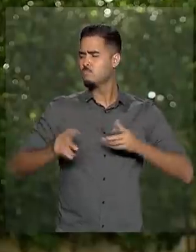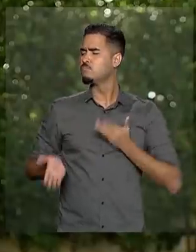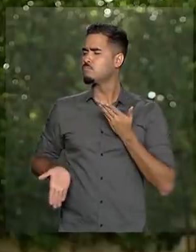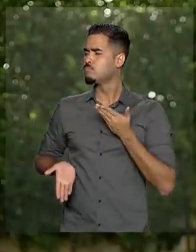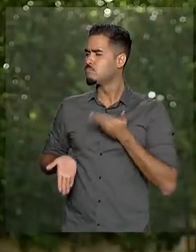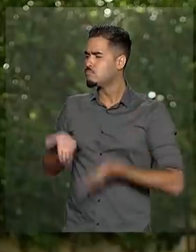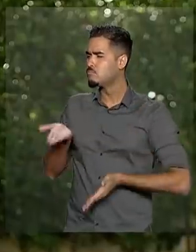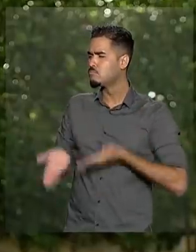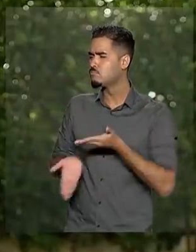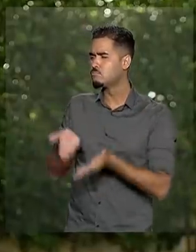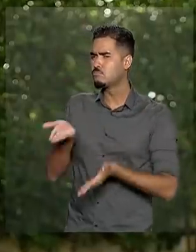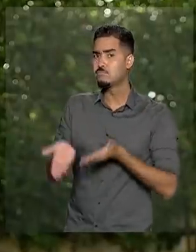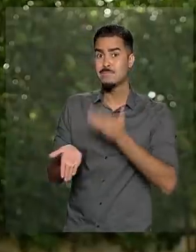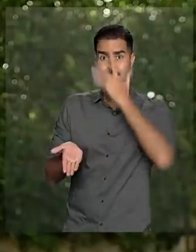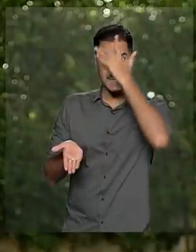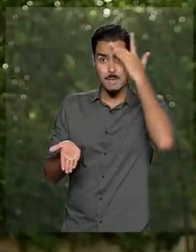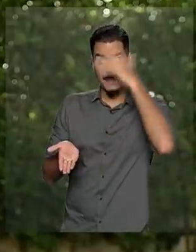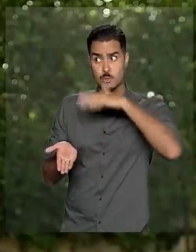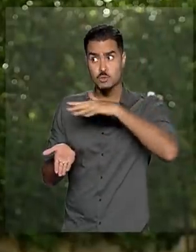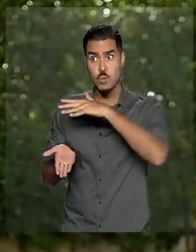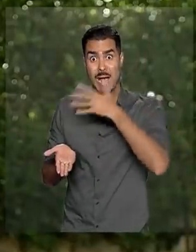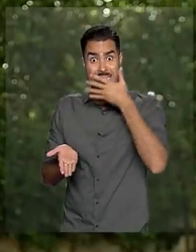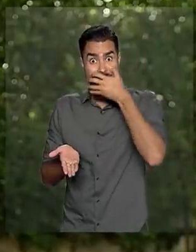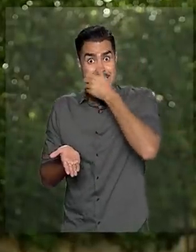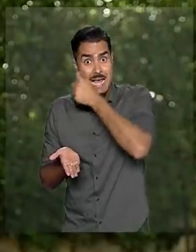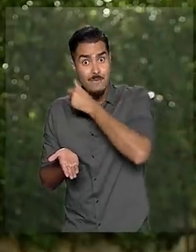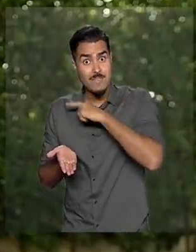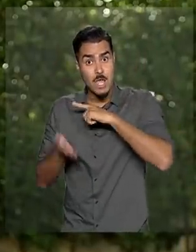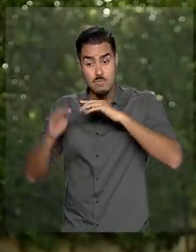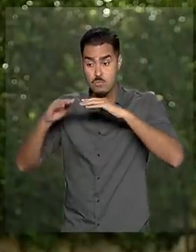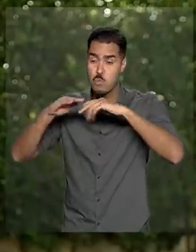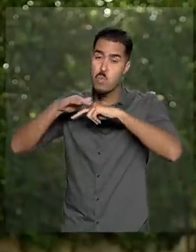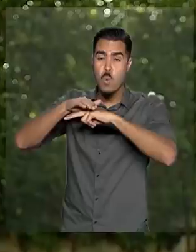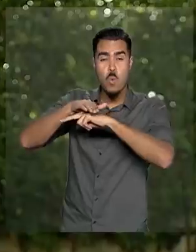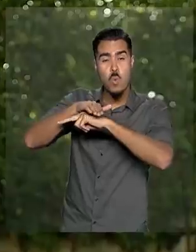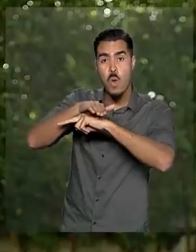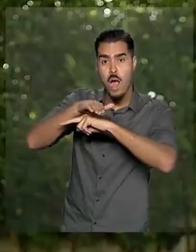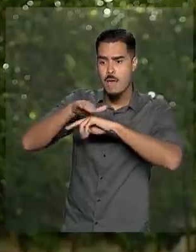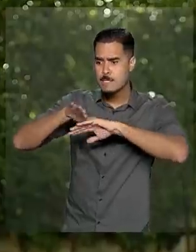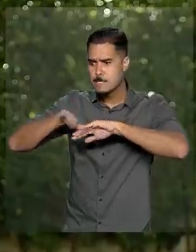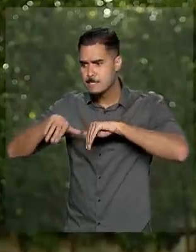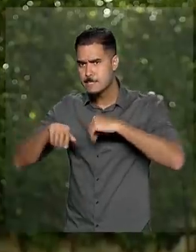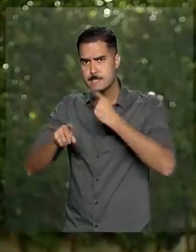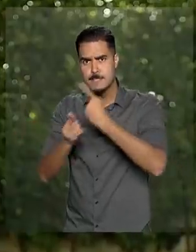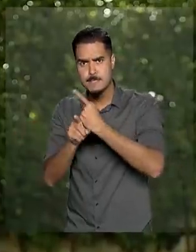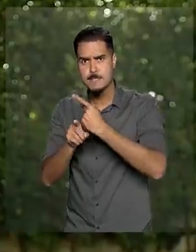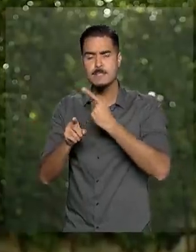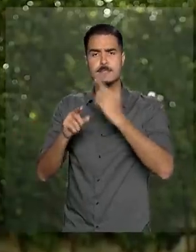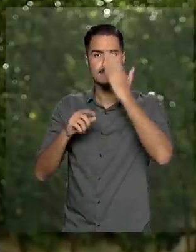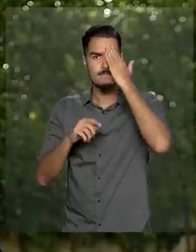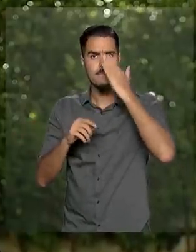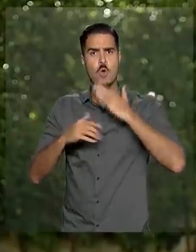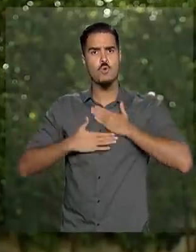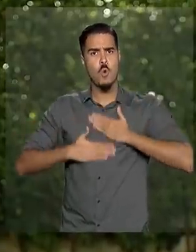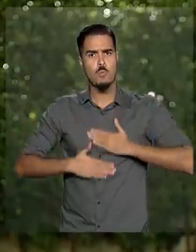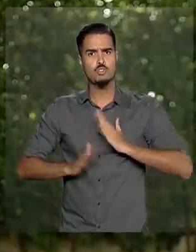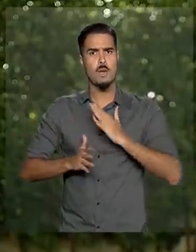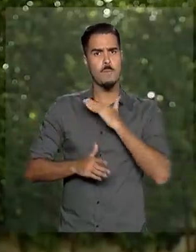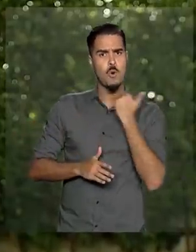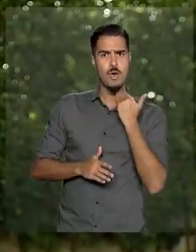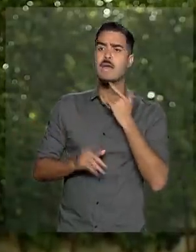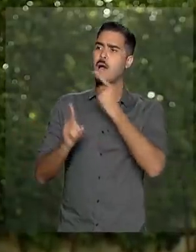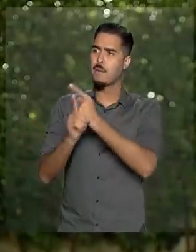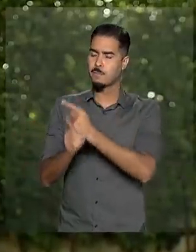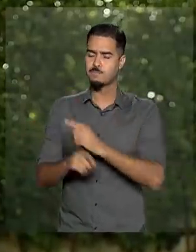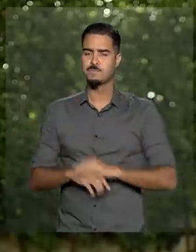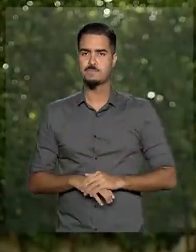pessoas que pudessem ter sobrevivido ao desastre e também na localização de corpos. Já a